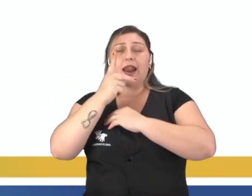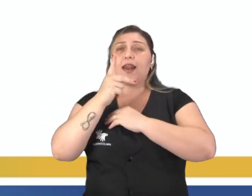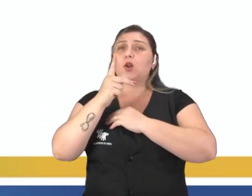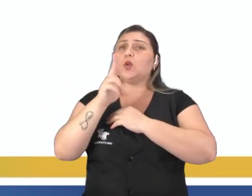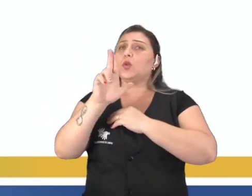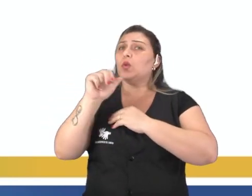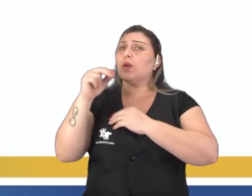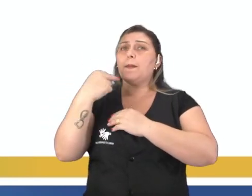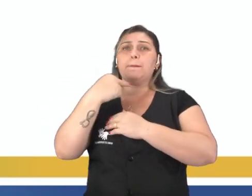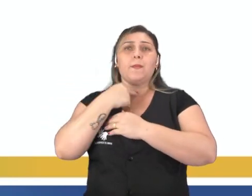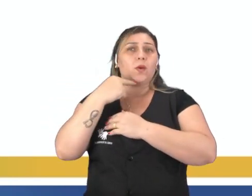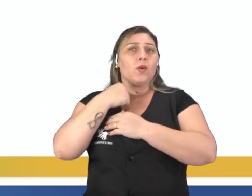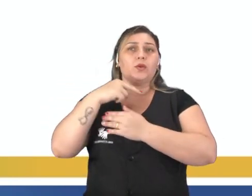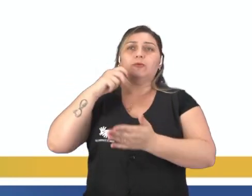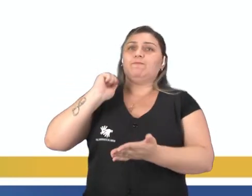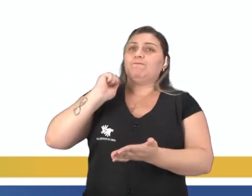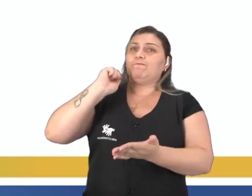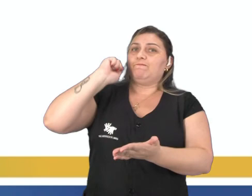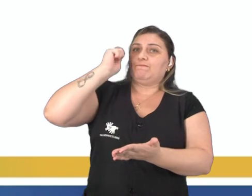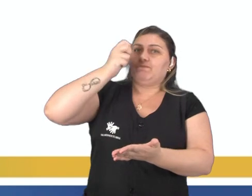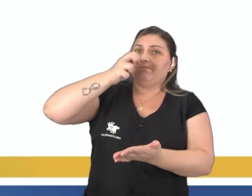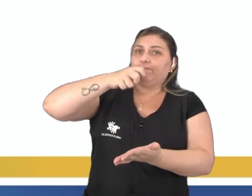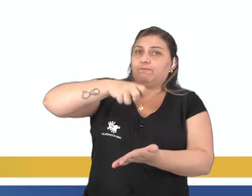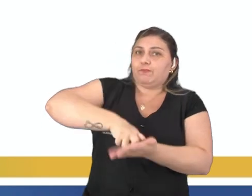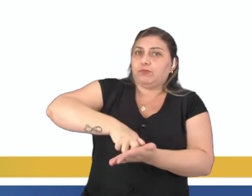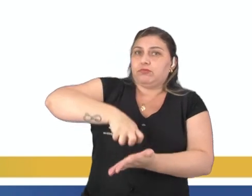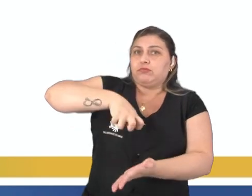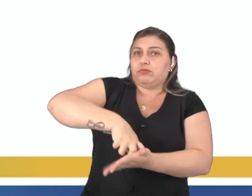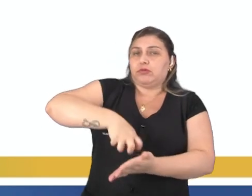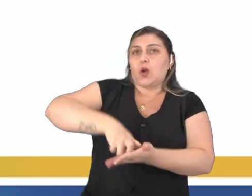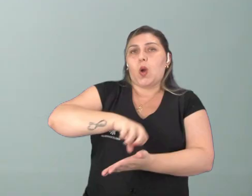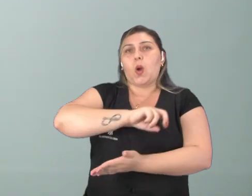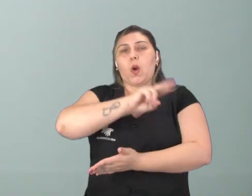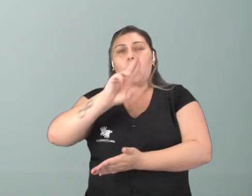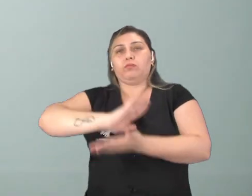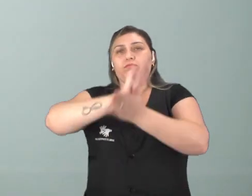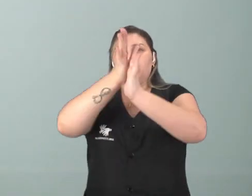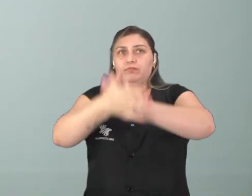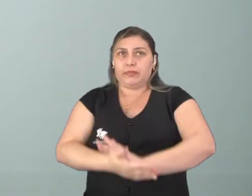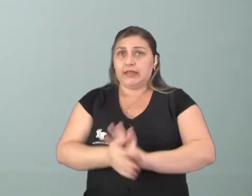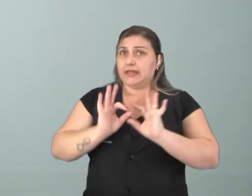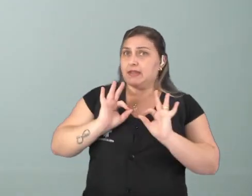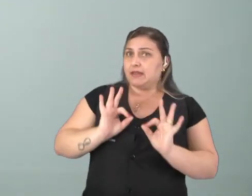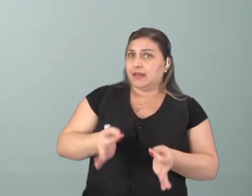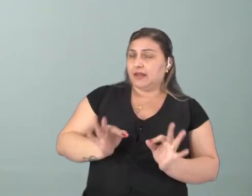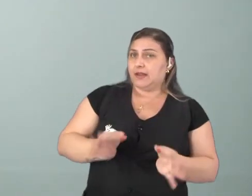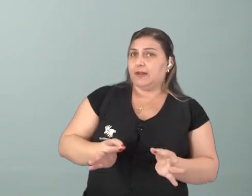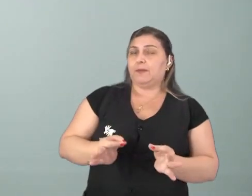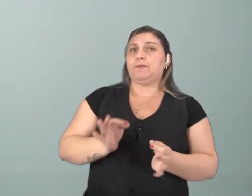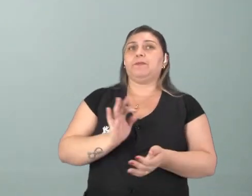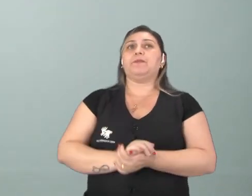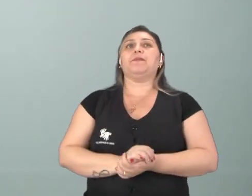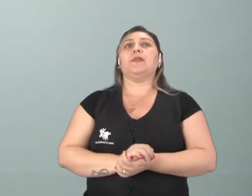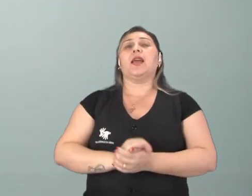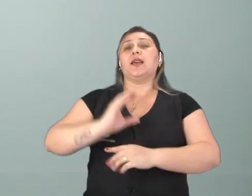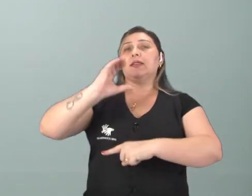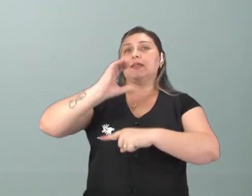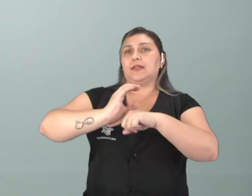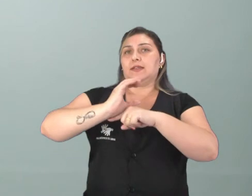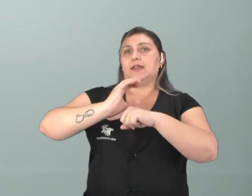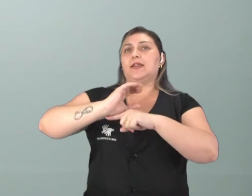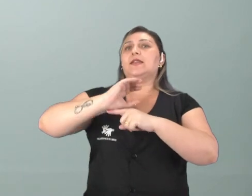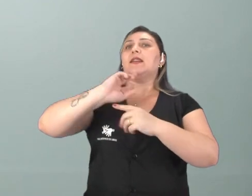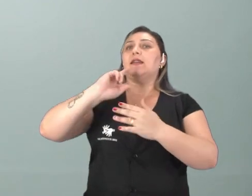alguma, ninguém será submetido à tortura, castigo ou tratamento cruel, certo? Então, a alternativa C está